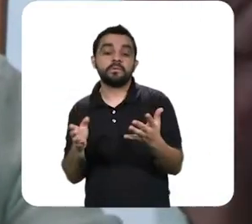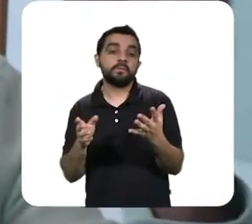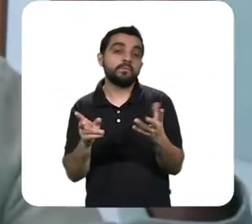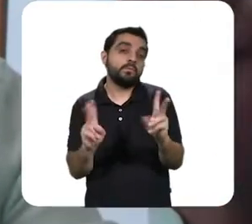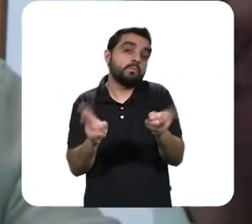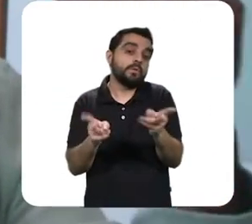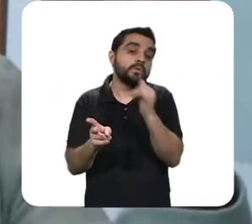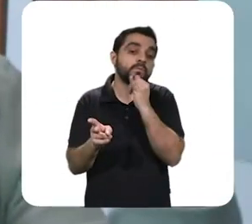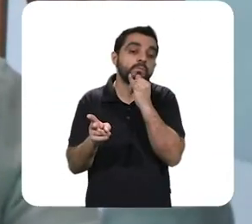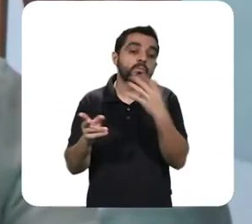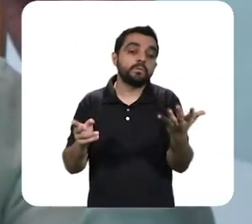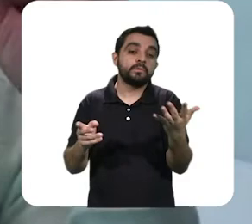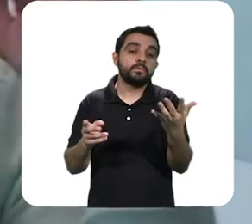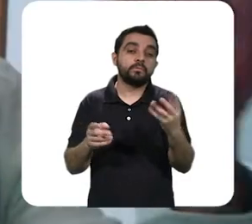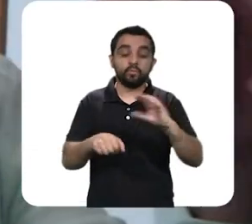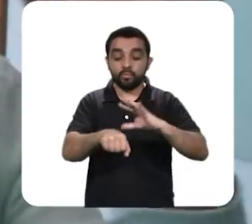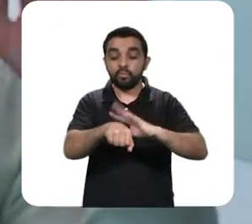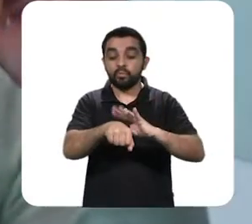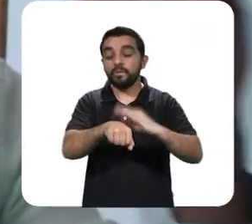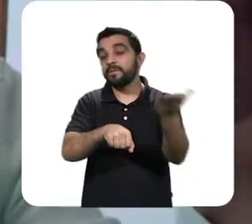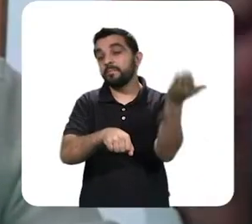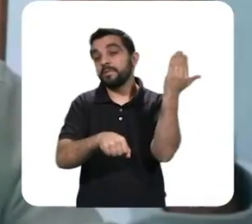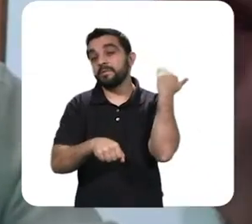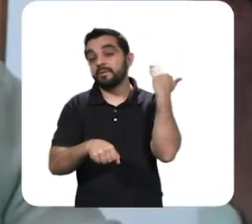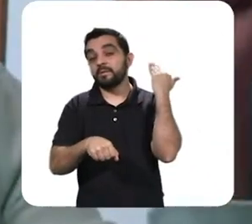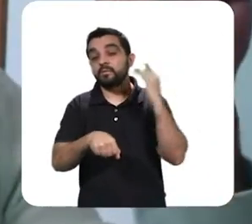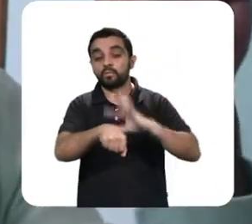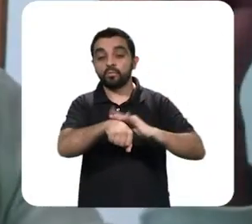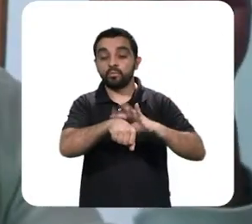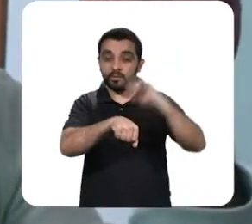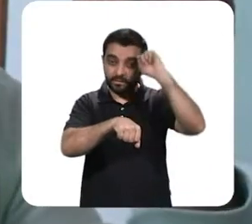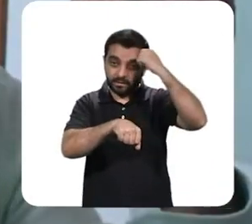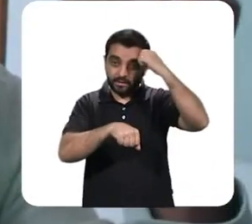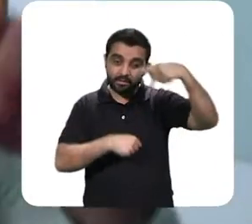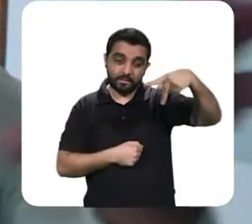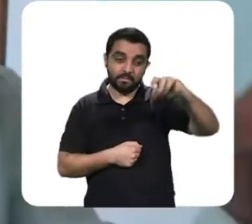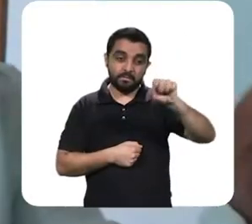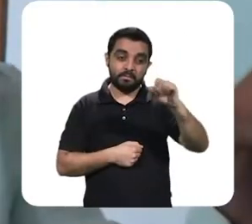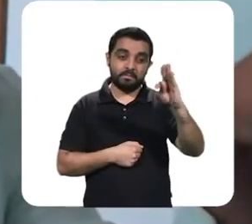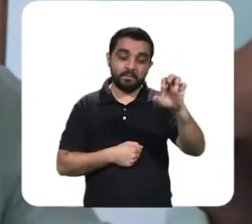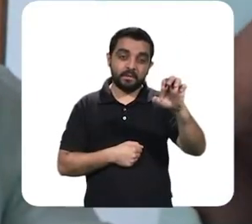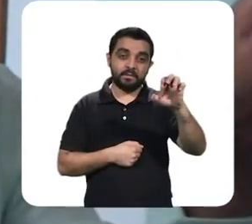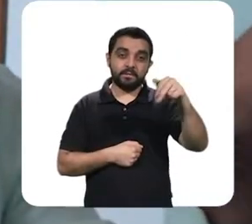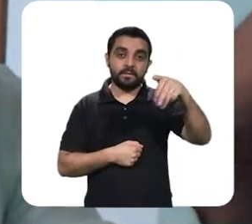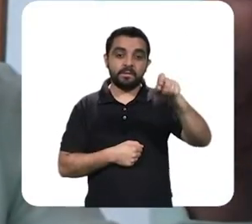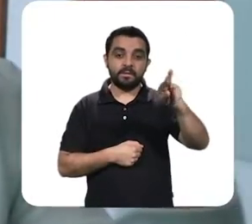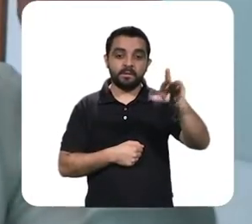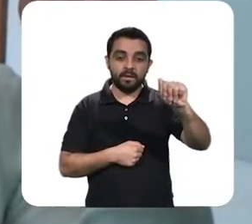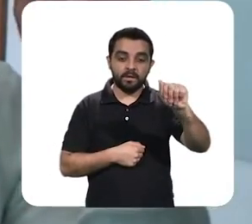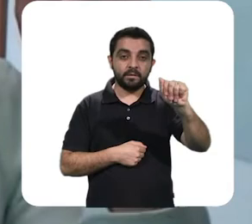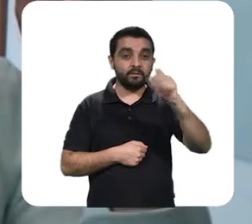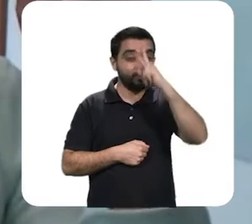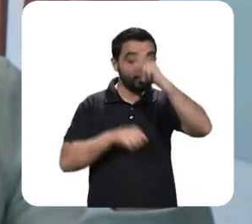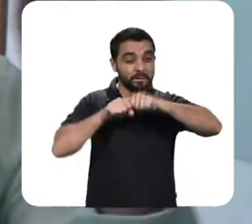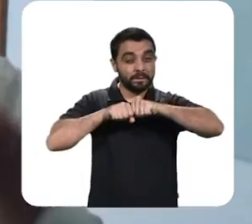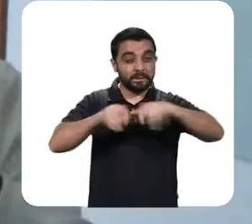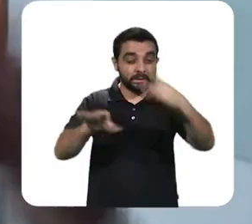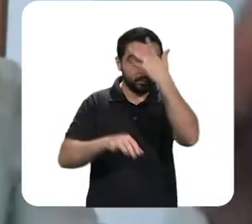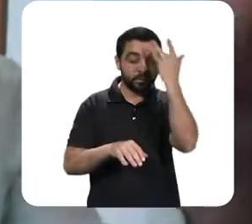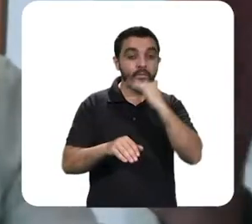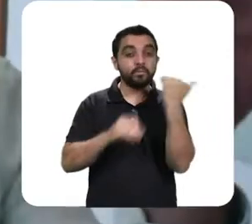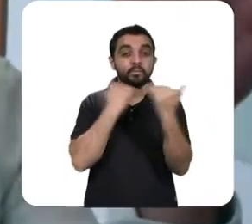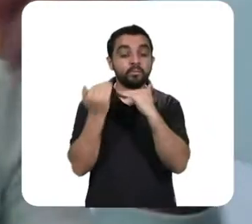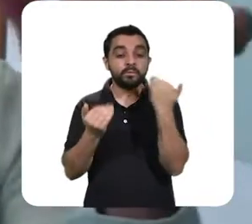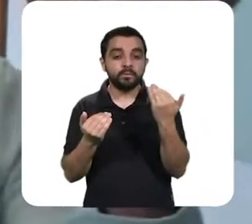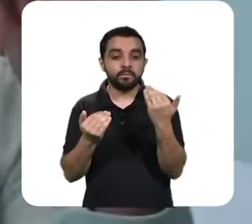a peste negra em 1347 em Constantinopla depois ela se disseminou na Europa quem que